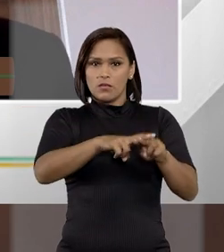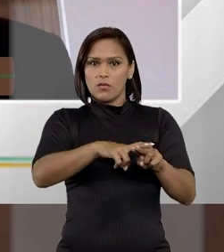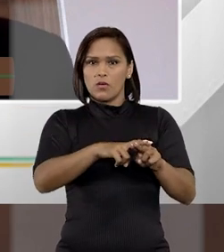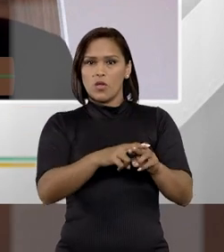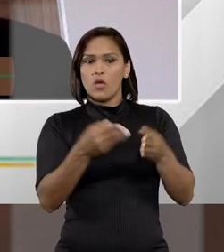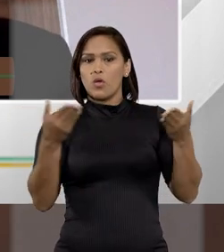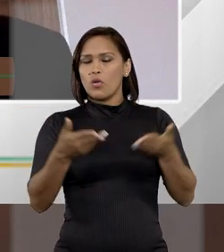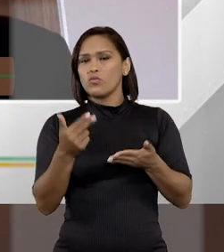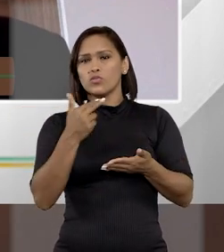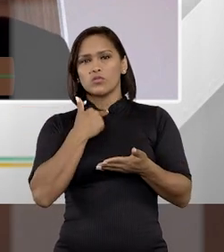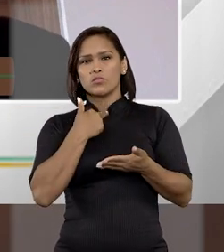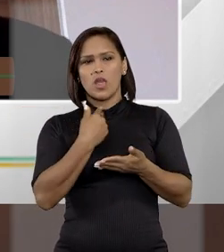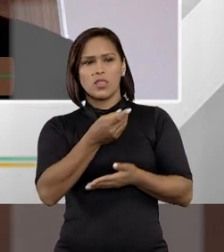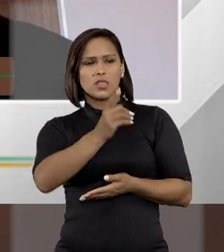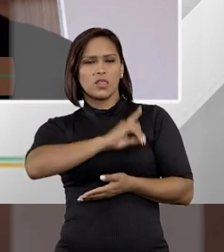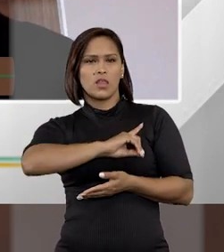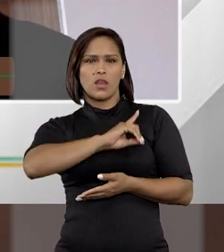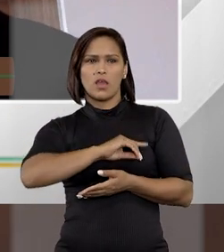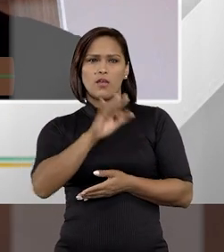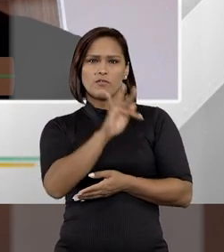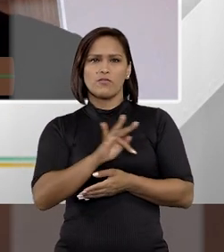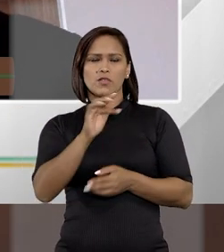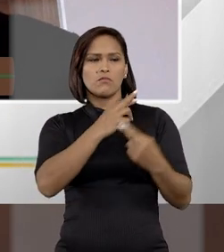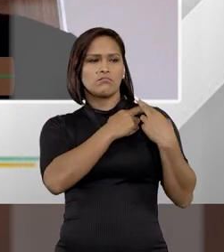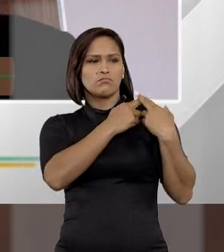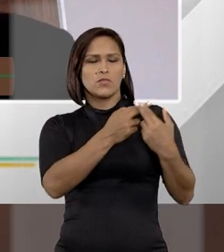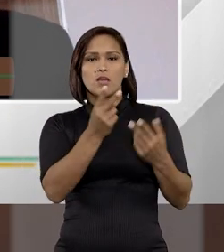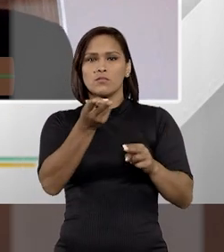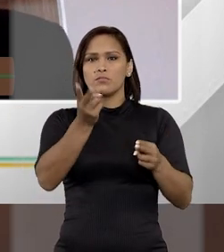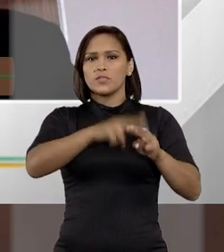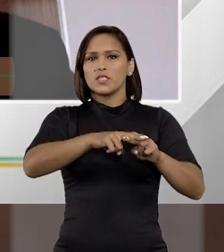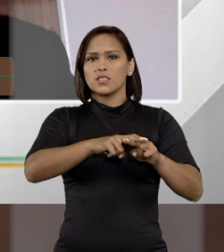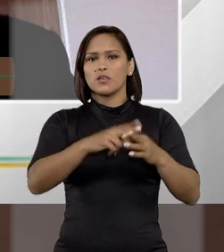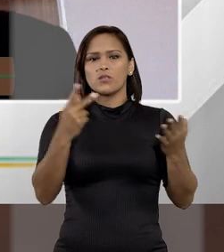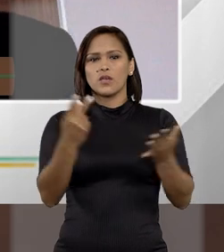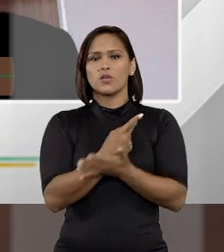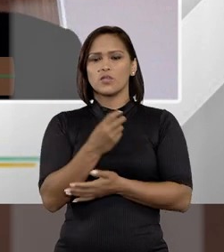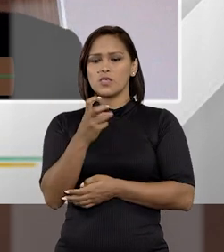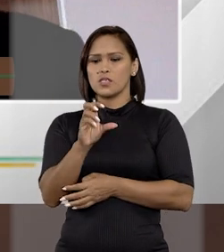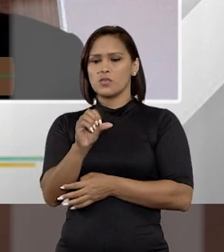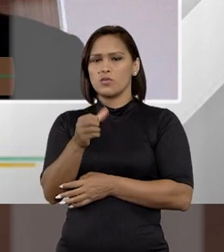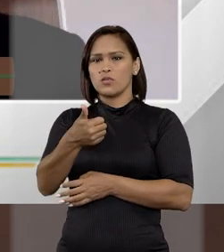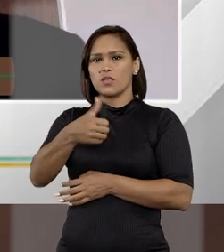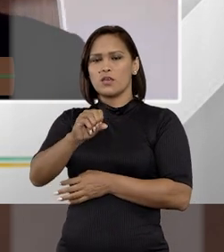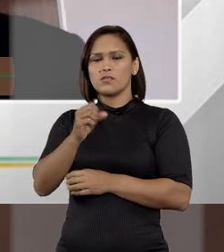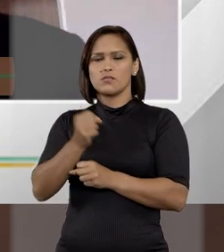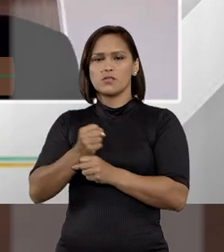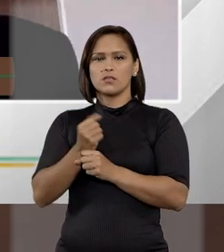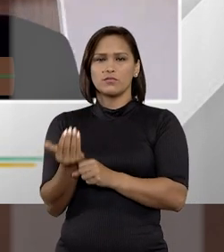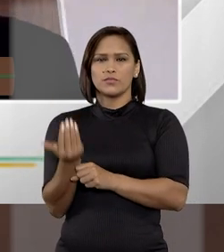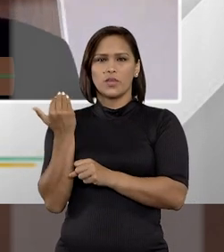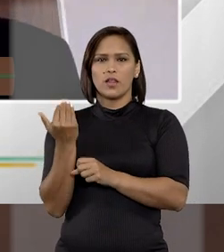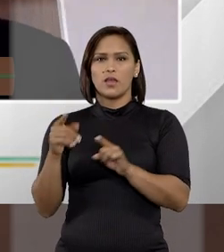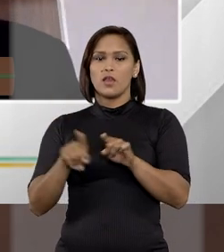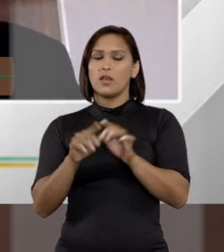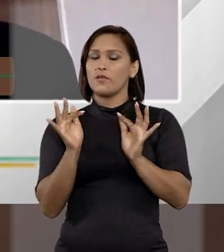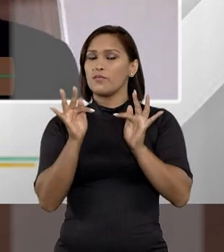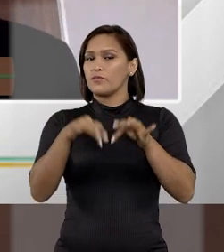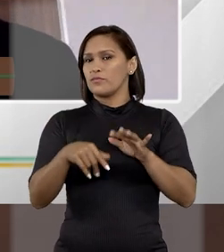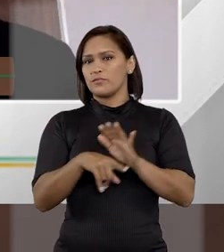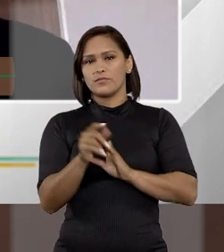podemos, hoje, enquanto, por exemplo, delegado federal, eu representar por uma prisão preventiva de um fato ocorrido há 5 ou 10 anos. E isso,